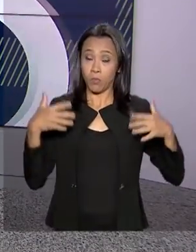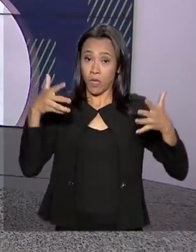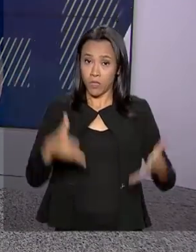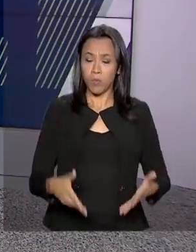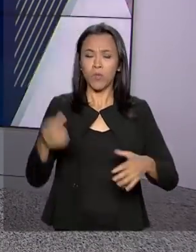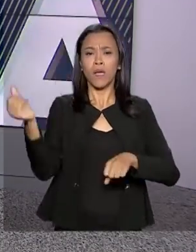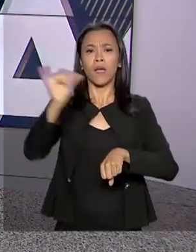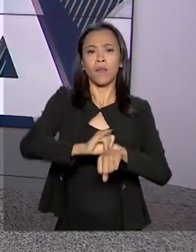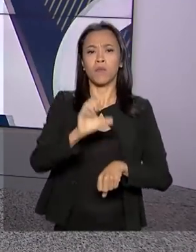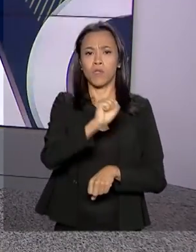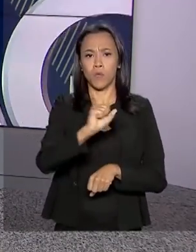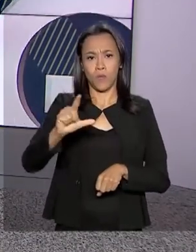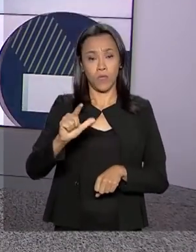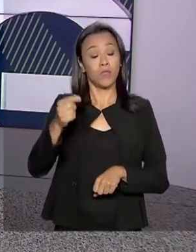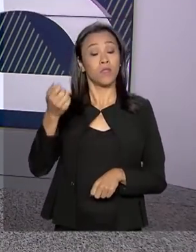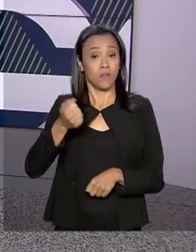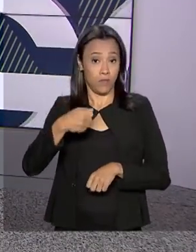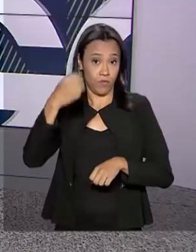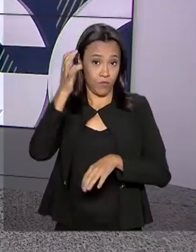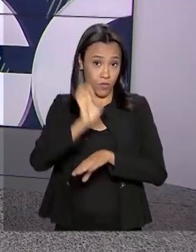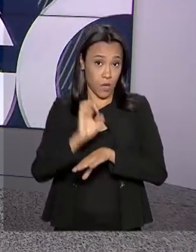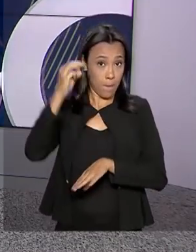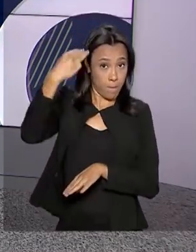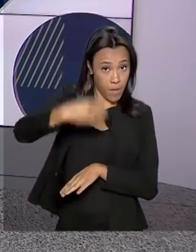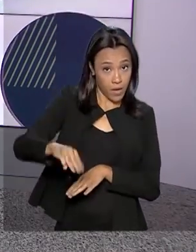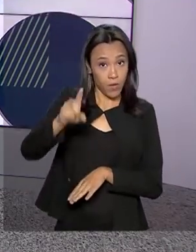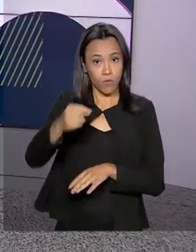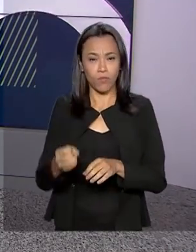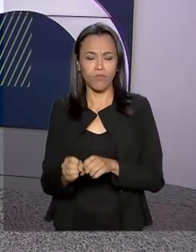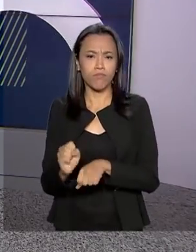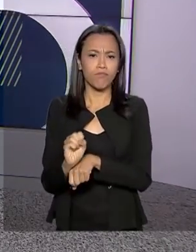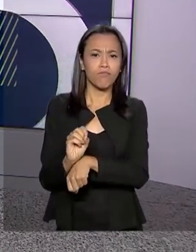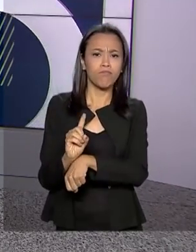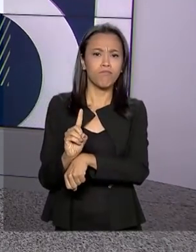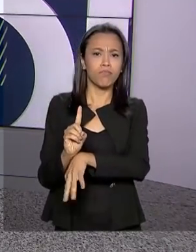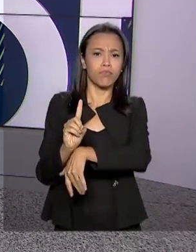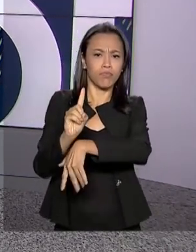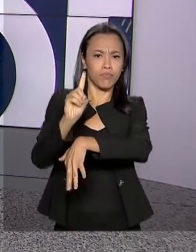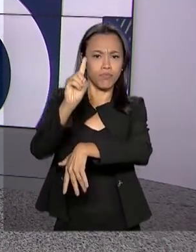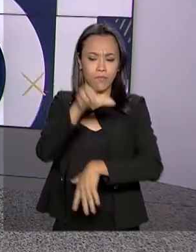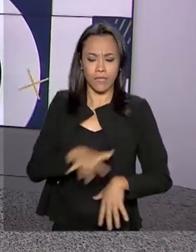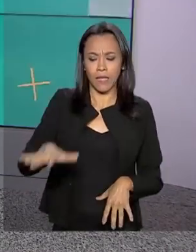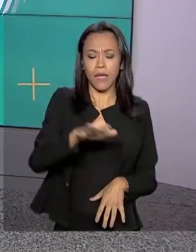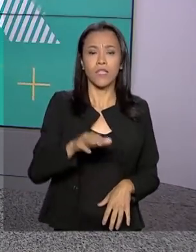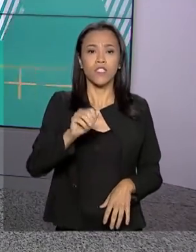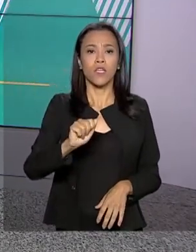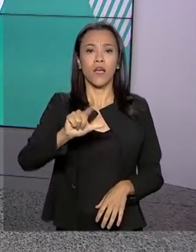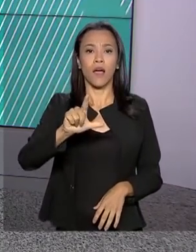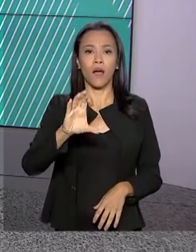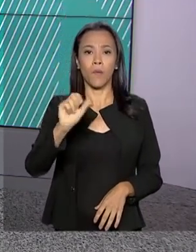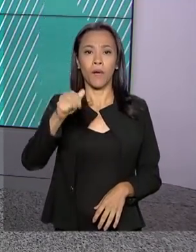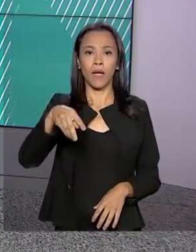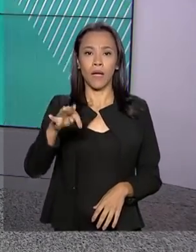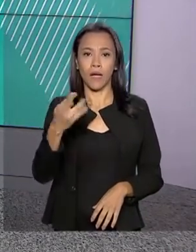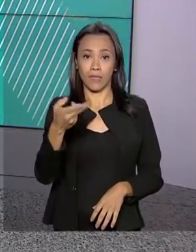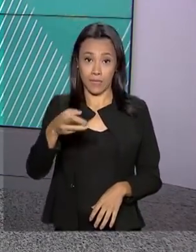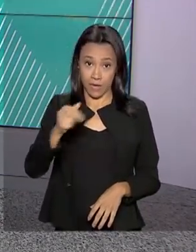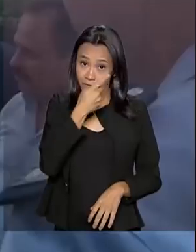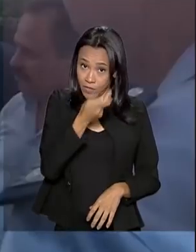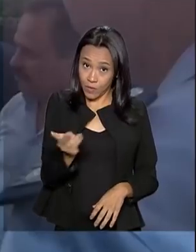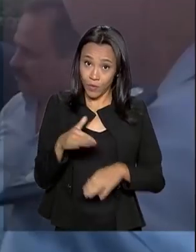um seminário sobre o futuro do Centro de Lançamento de Alcântara. Ontem, ele visitou a base e conversou com moradores.